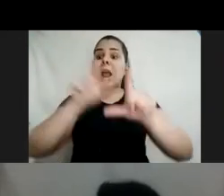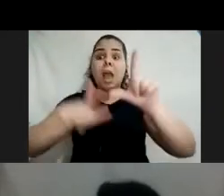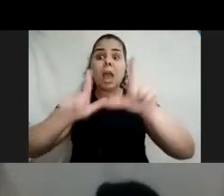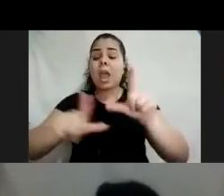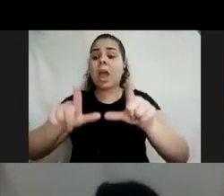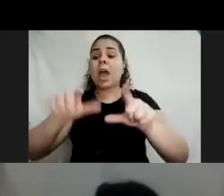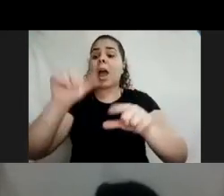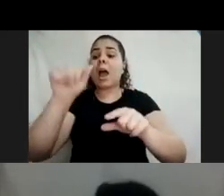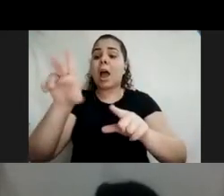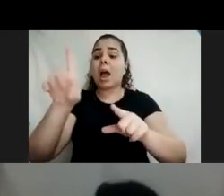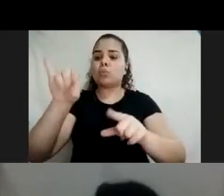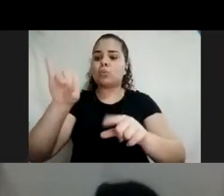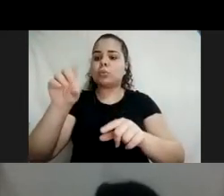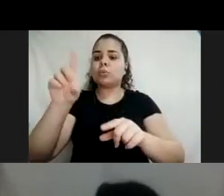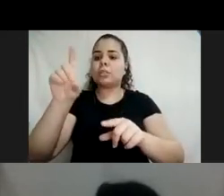era de muita